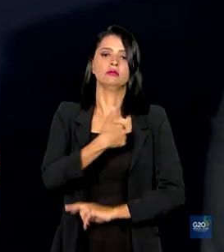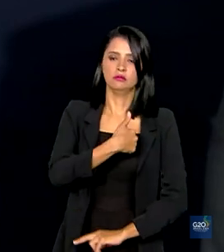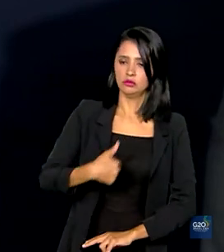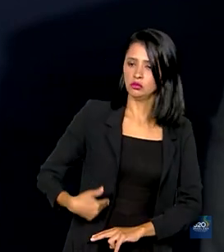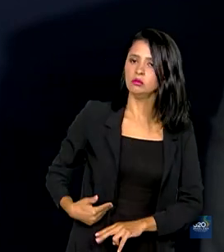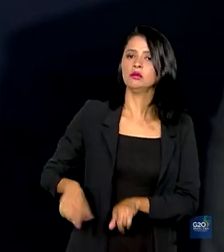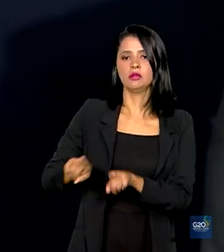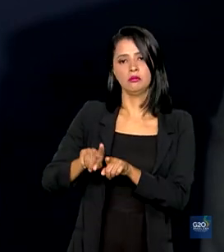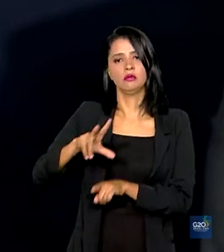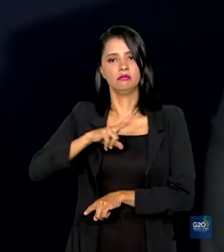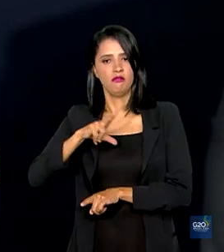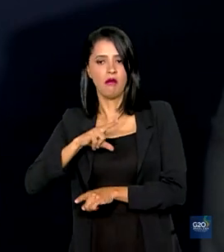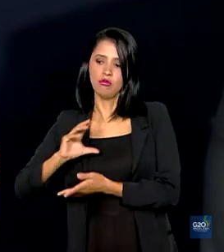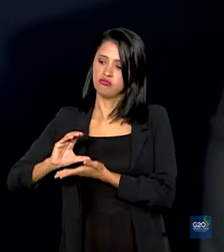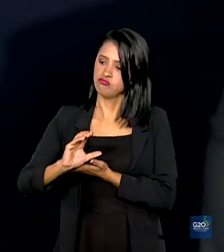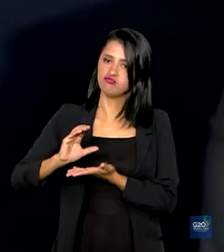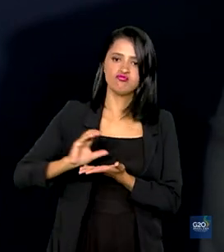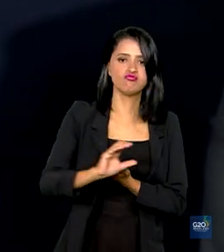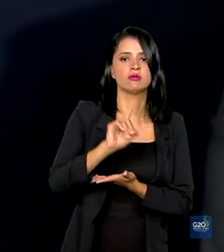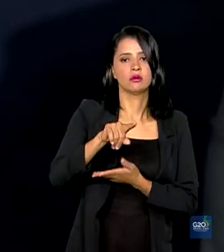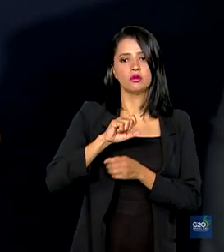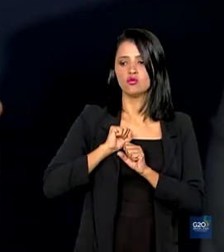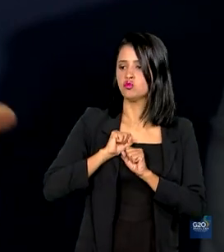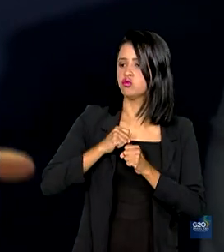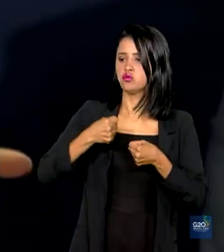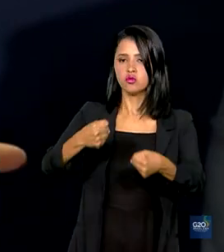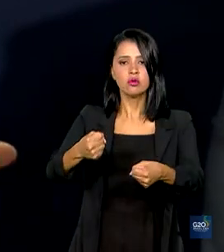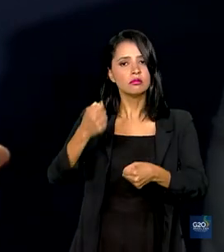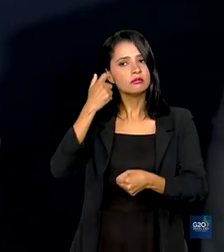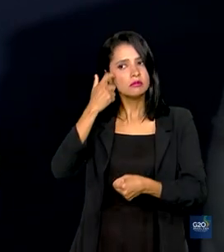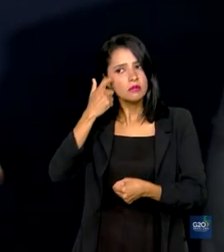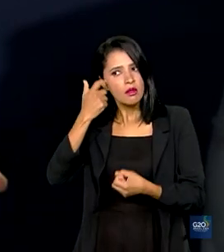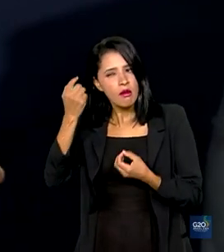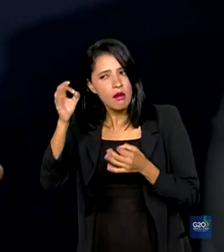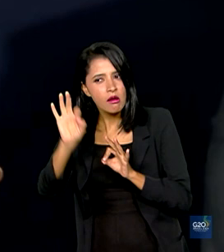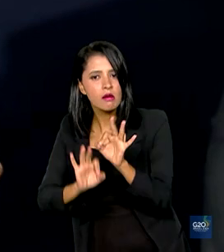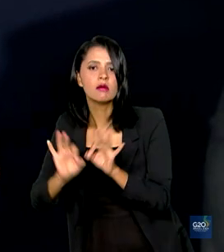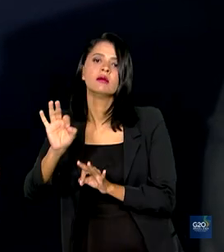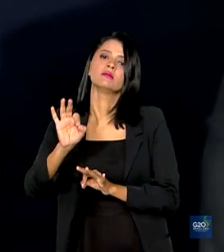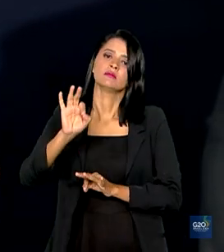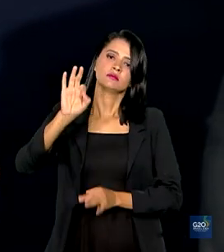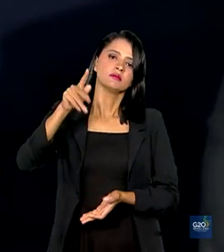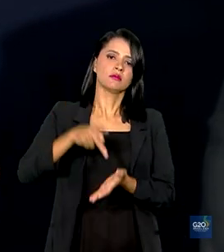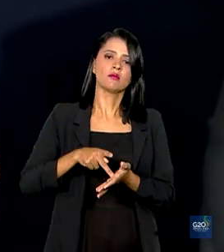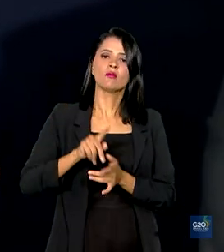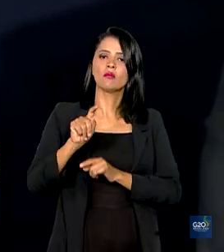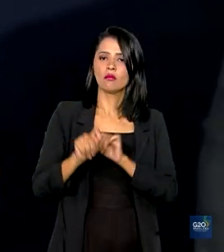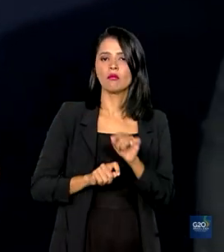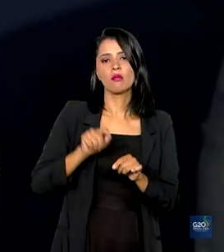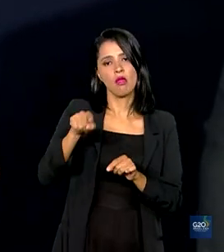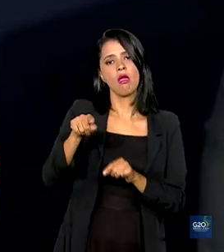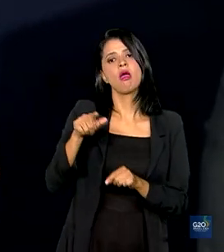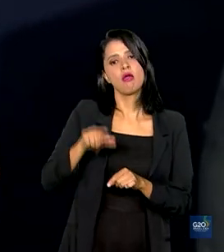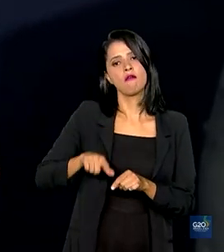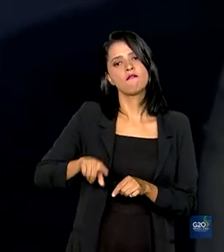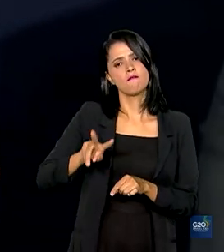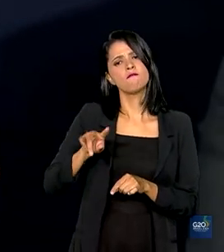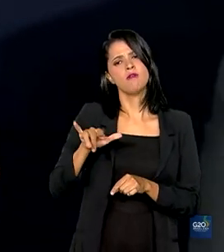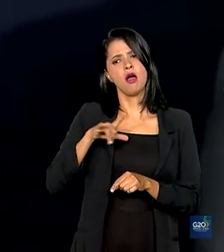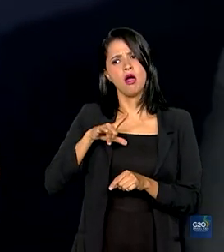e investimentos privados. Esse é o esforço que vem sendo pensado e, obviamente, que é aí que vai fazer a